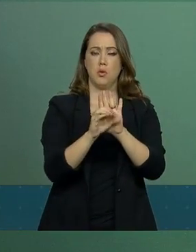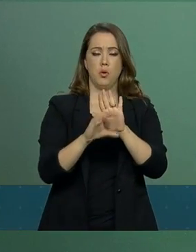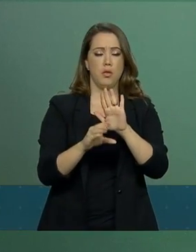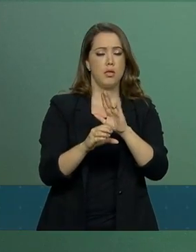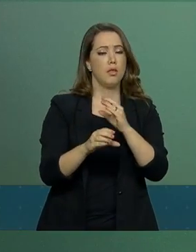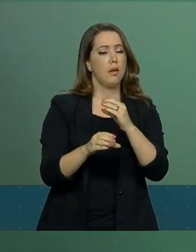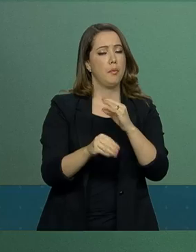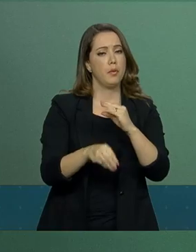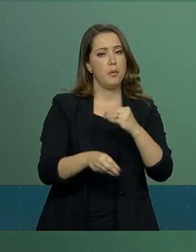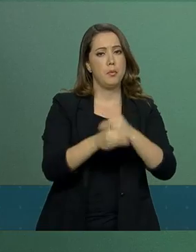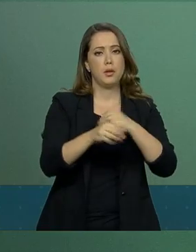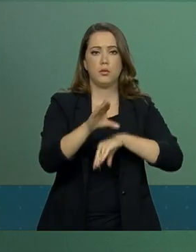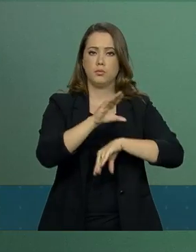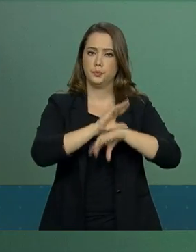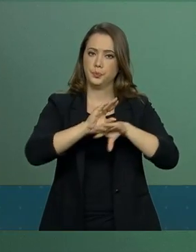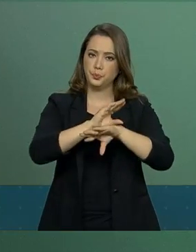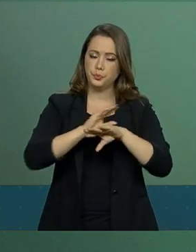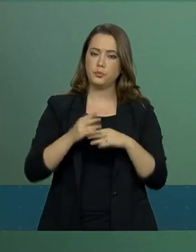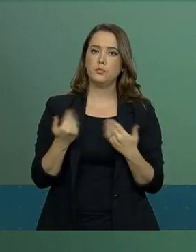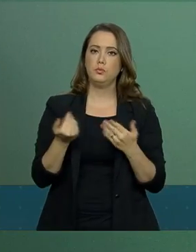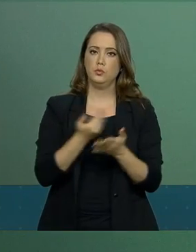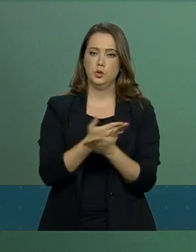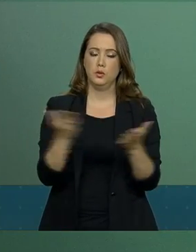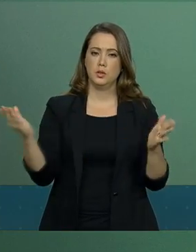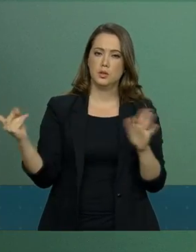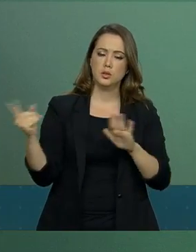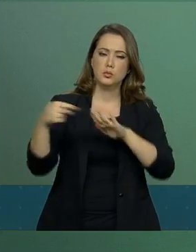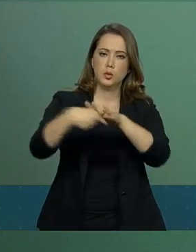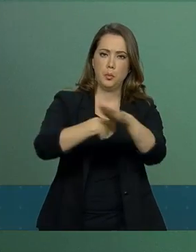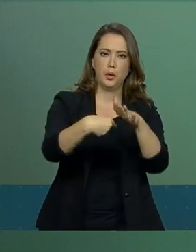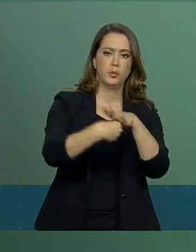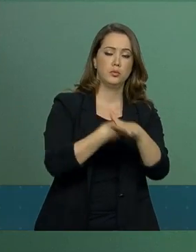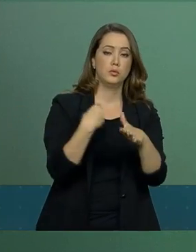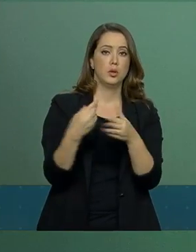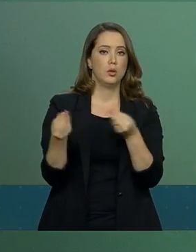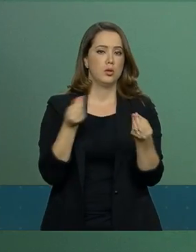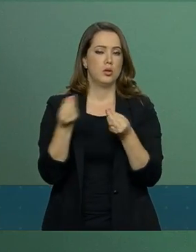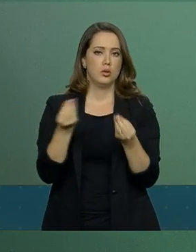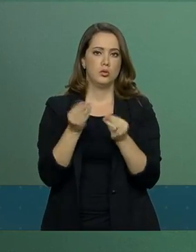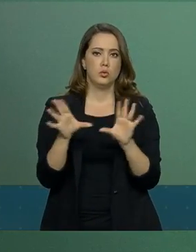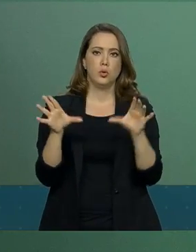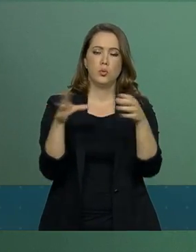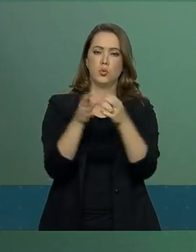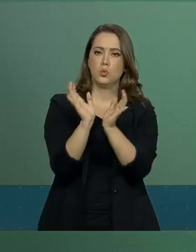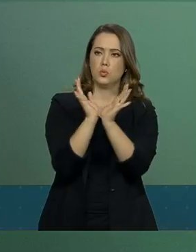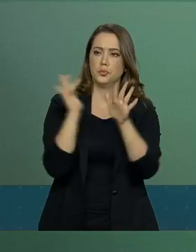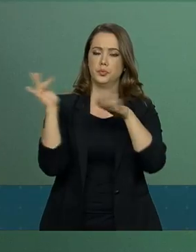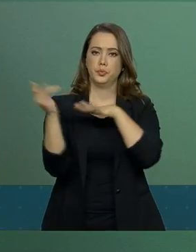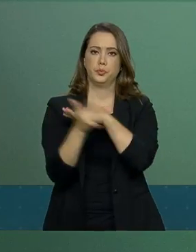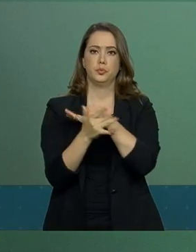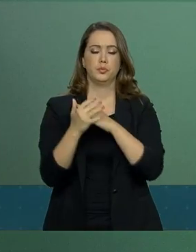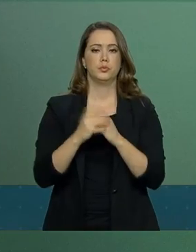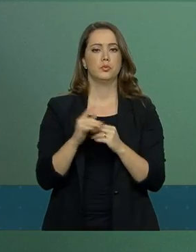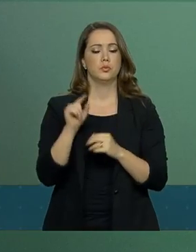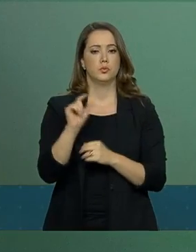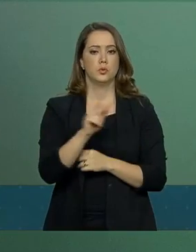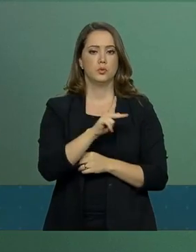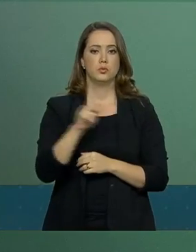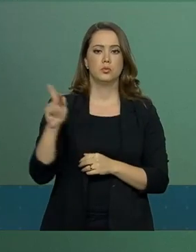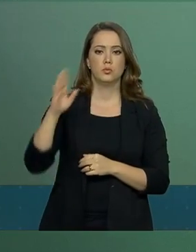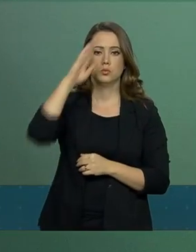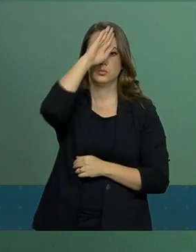Previdência. Vocês nos argueram com relação a redes sociais, o